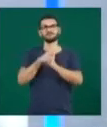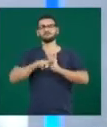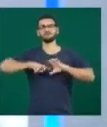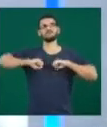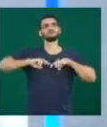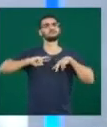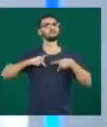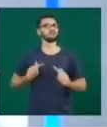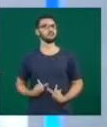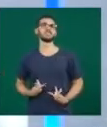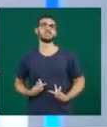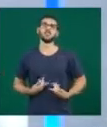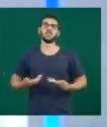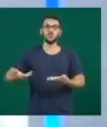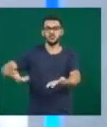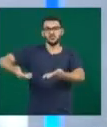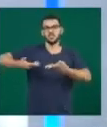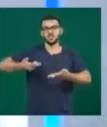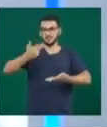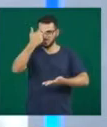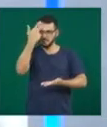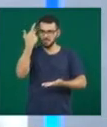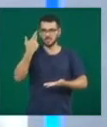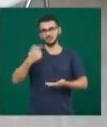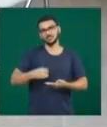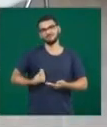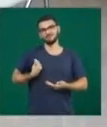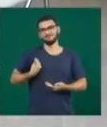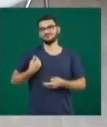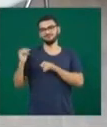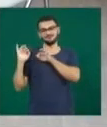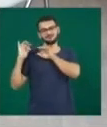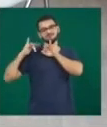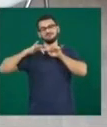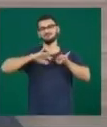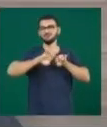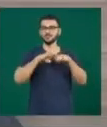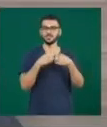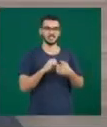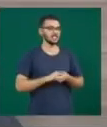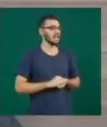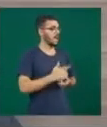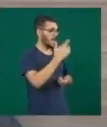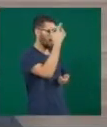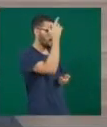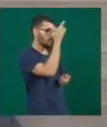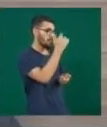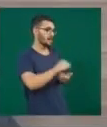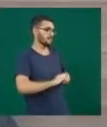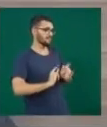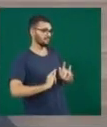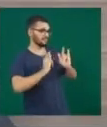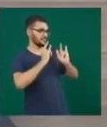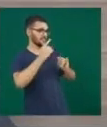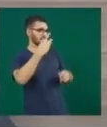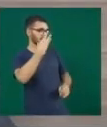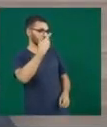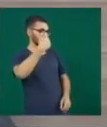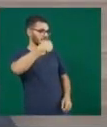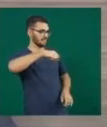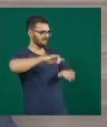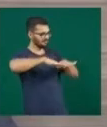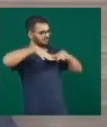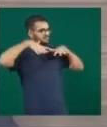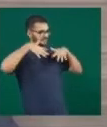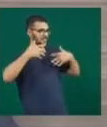convidar todos e todas para vir conosco nesse momento. Então, começa amanhã no Bloco 3Q, no Oficiato do Bloco 3Q, ali em frente, inclusive,